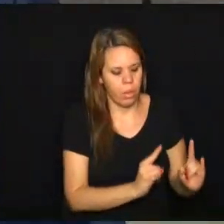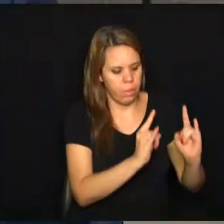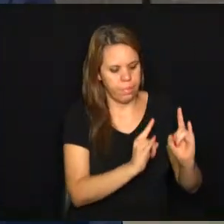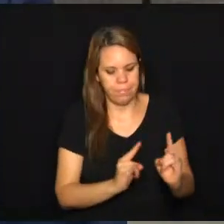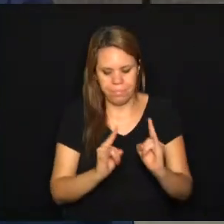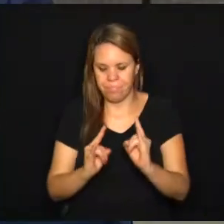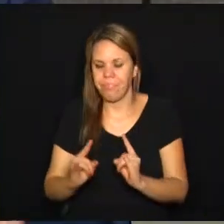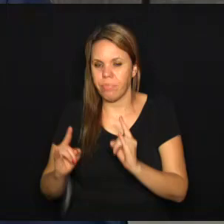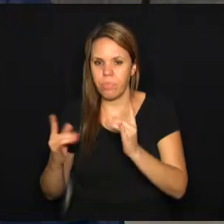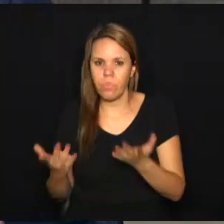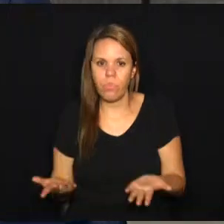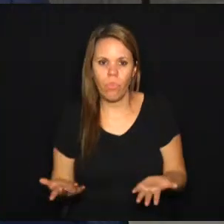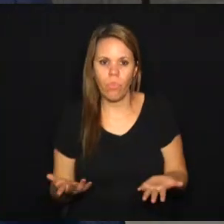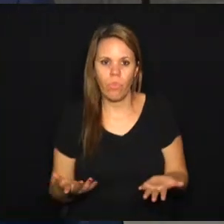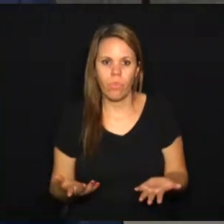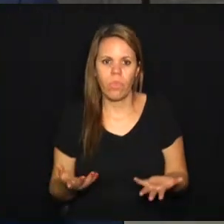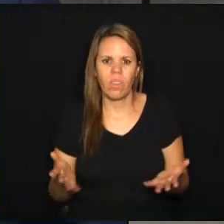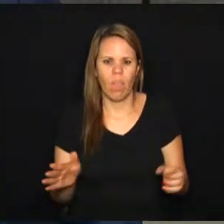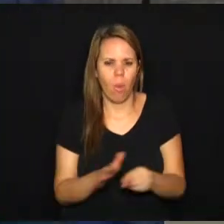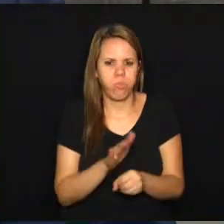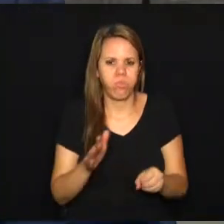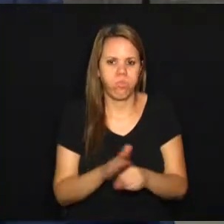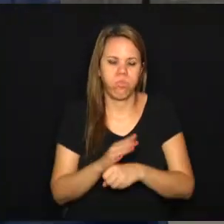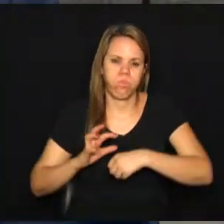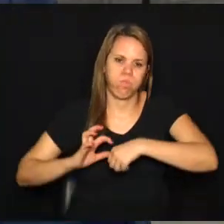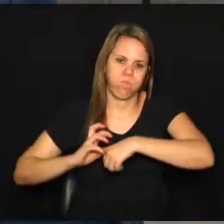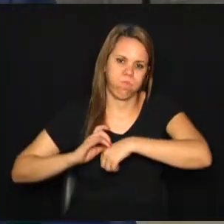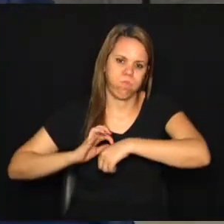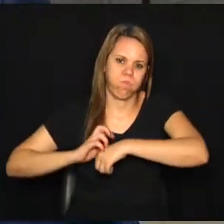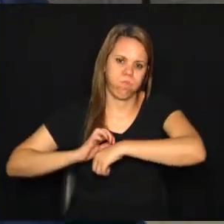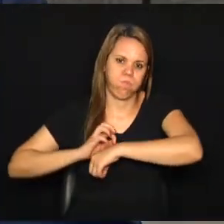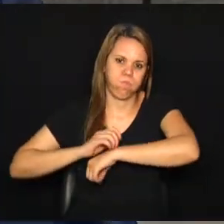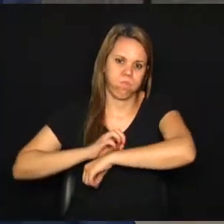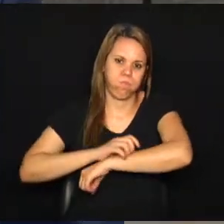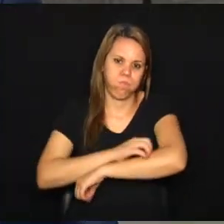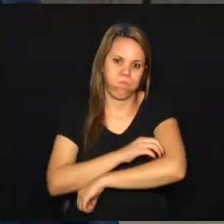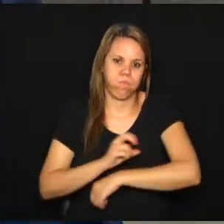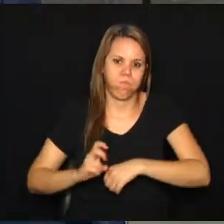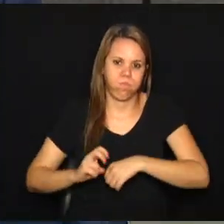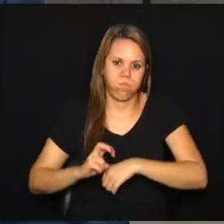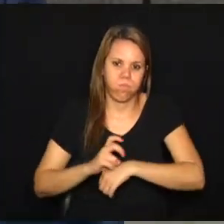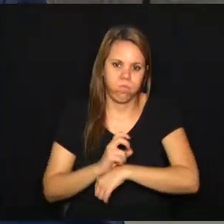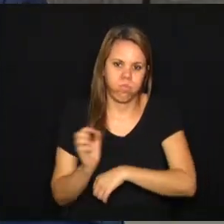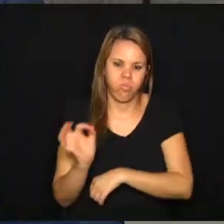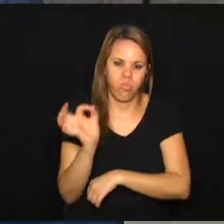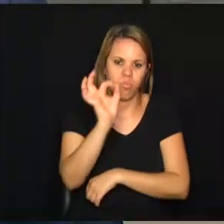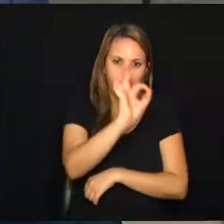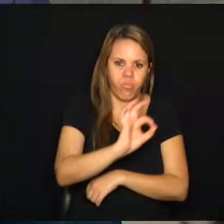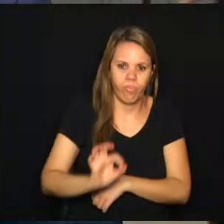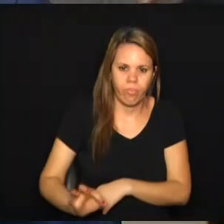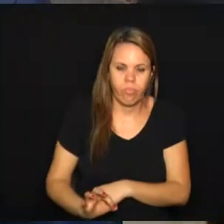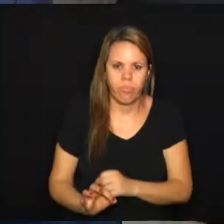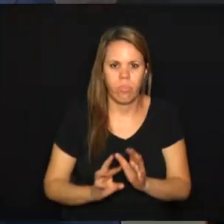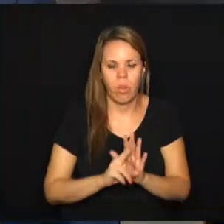que está tendo uma proliferação de mosquitos, de aranha, de escorpiões, em razão, justamente,